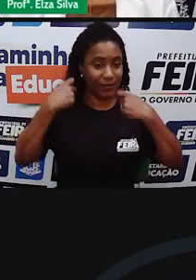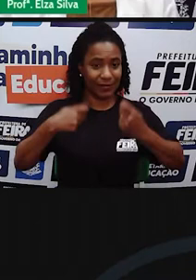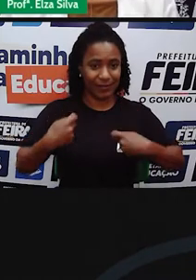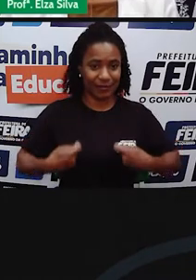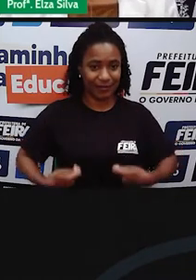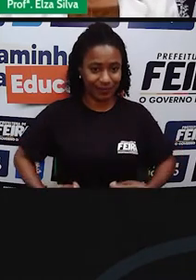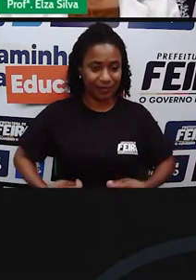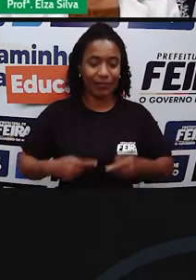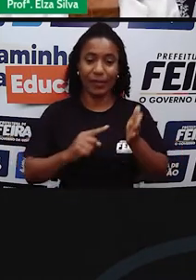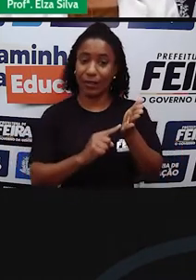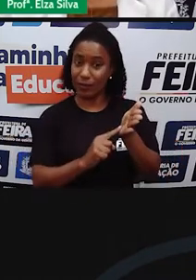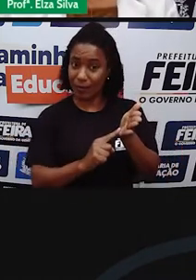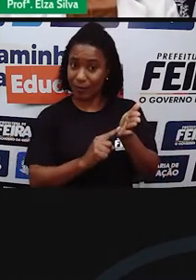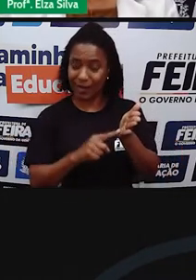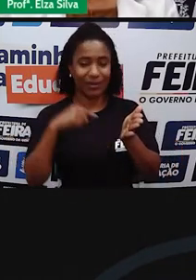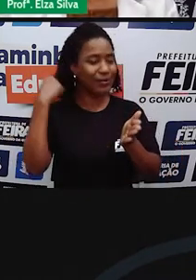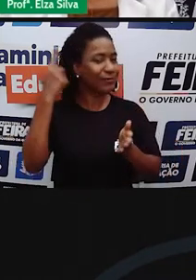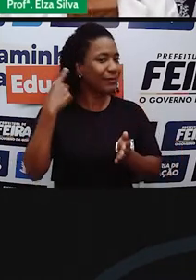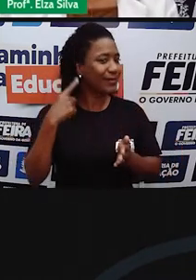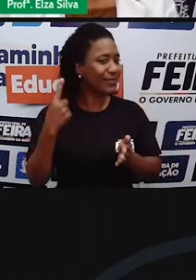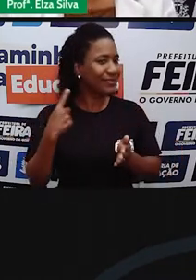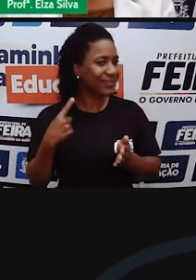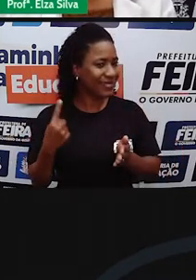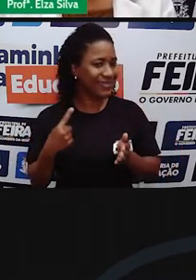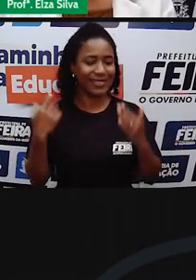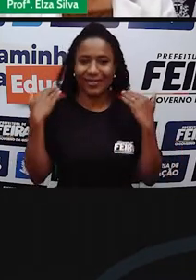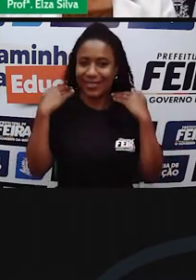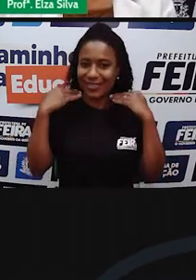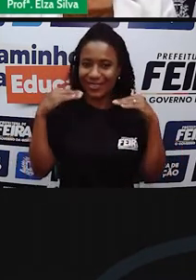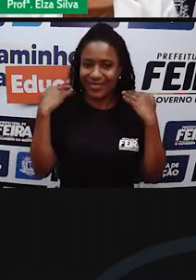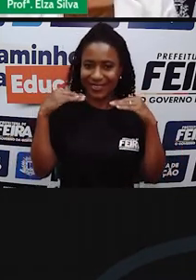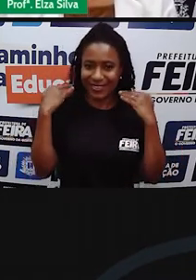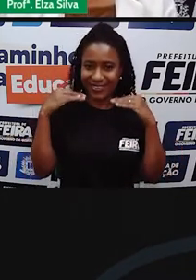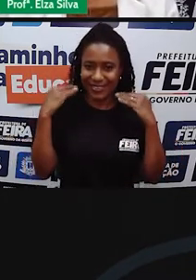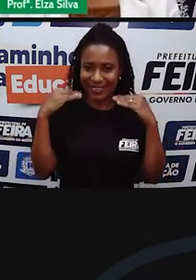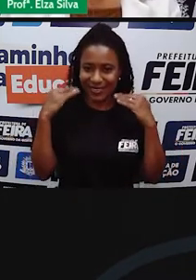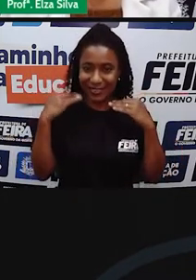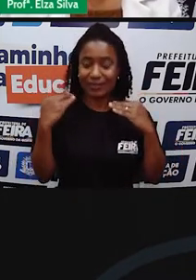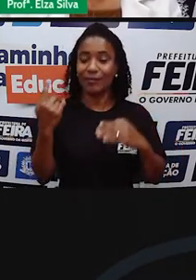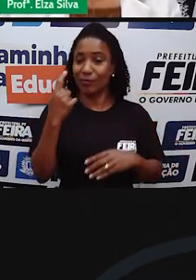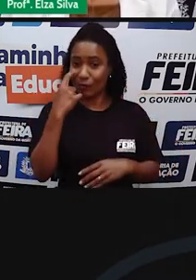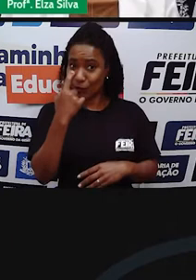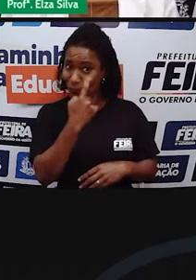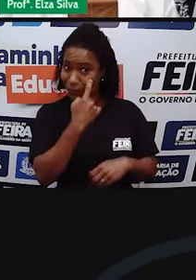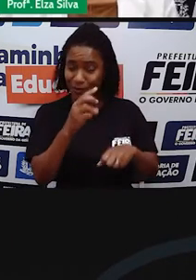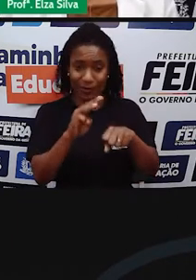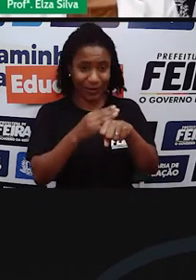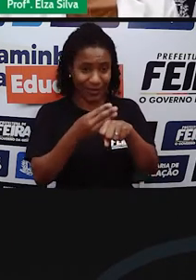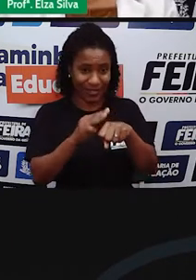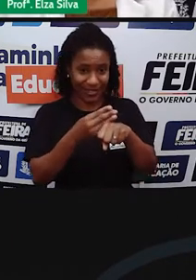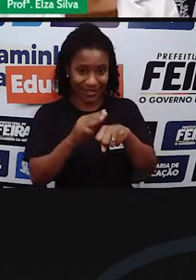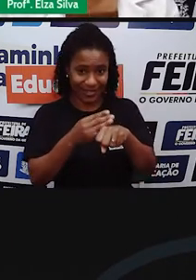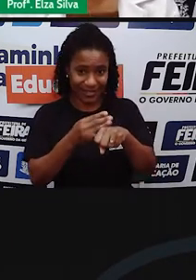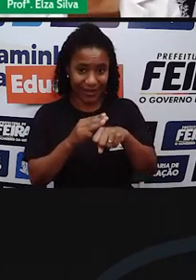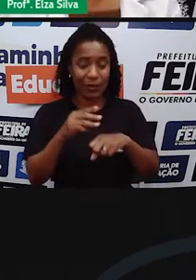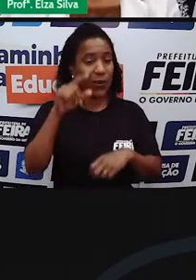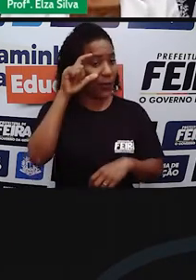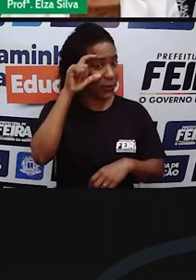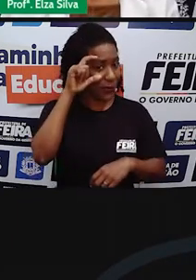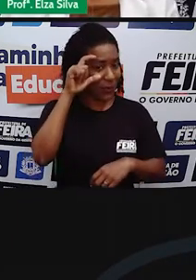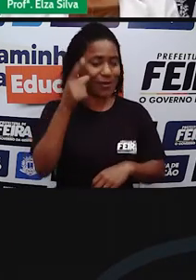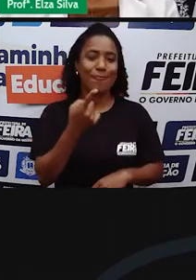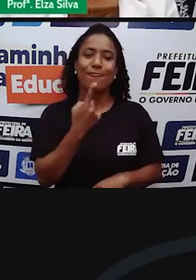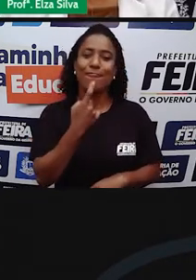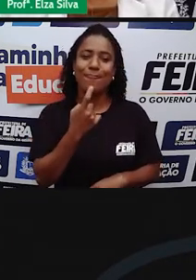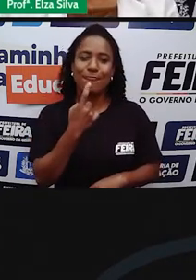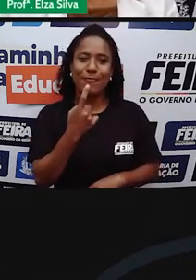tenho cabelos crespos, ondulados, tamanho médio. Meus olhos também são castanhos e uso óculos com haste